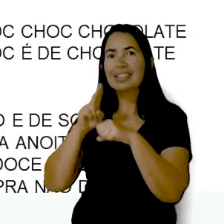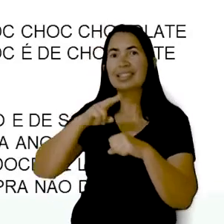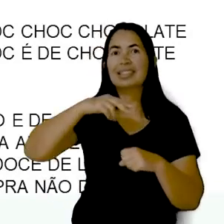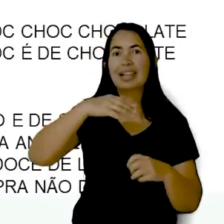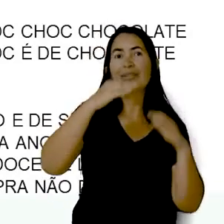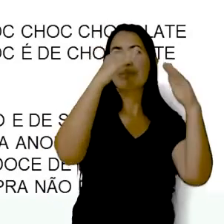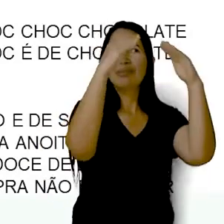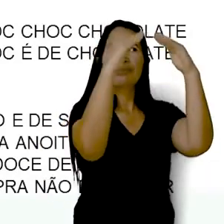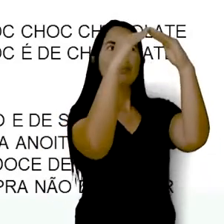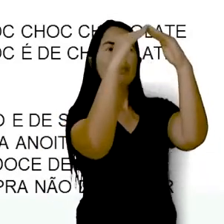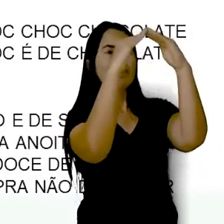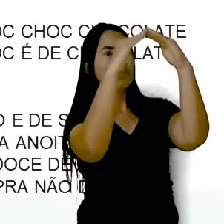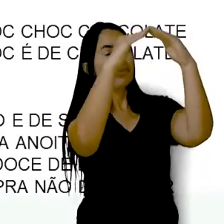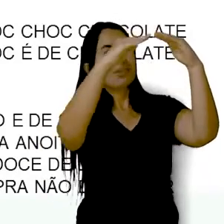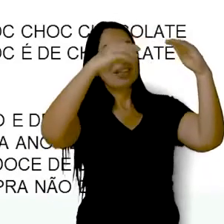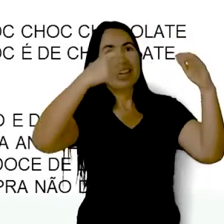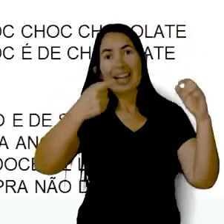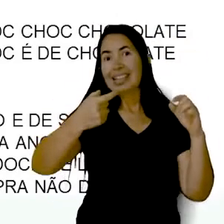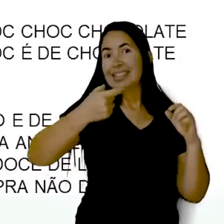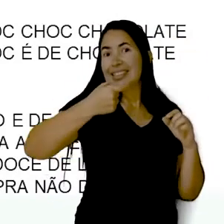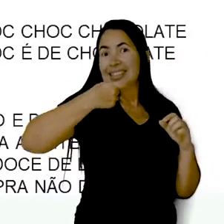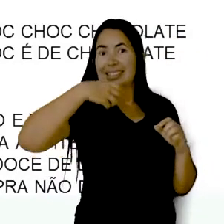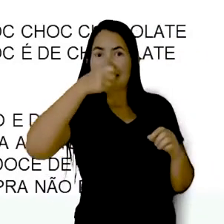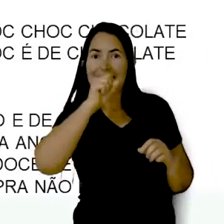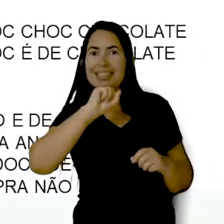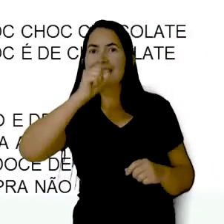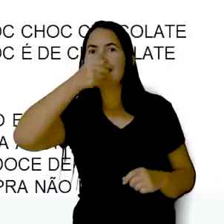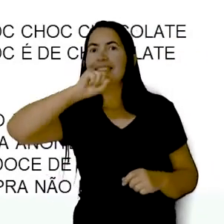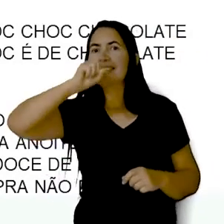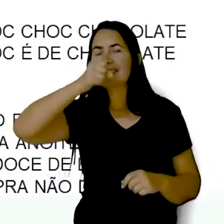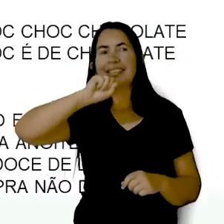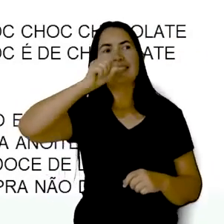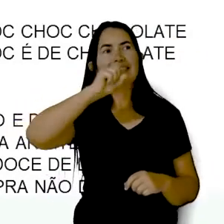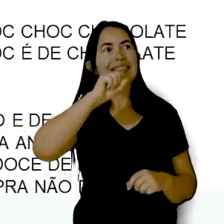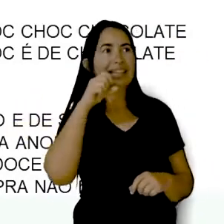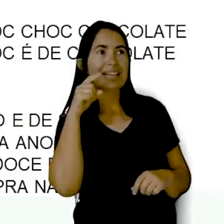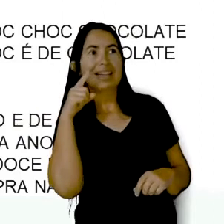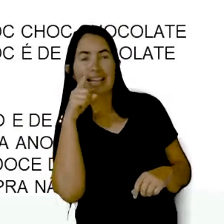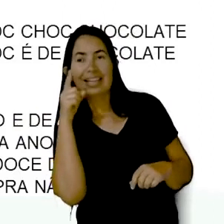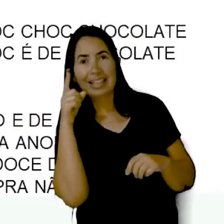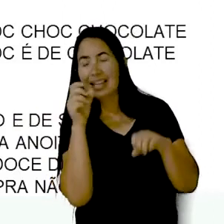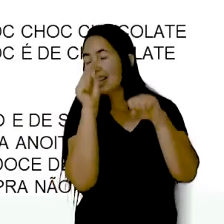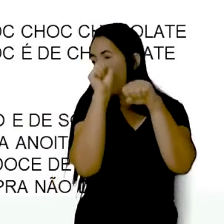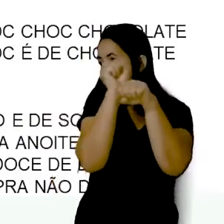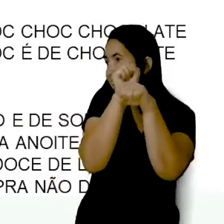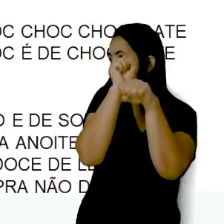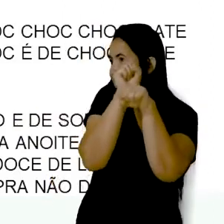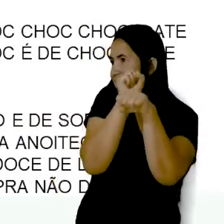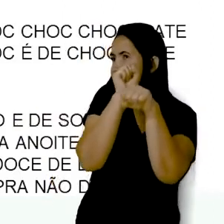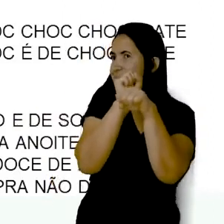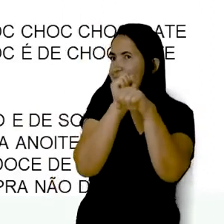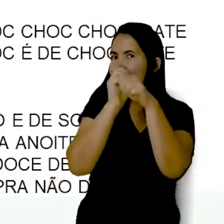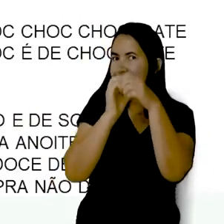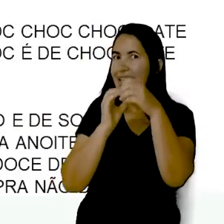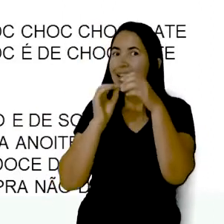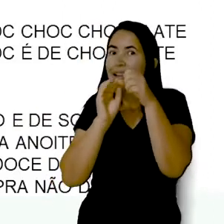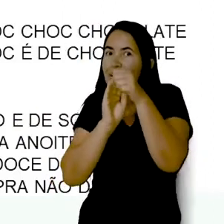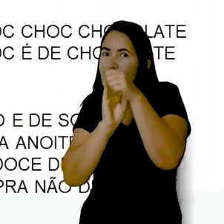casinha de biscoito e de sorvete Você vai me esperar a cada